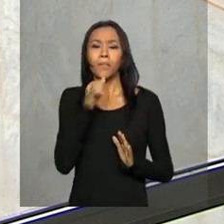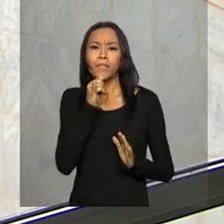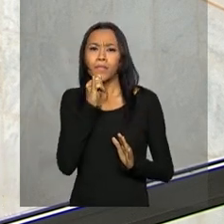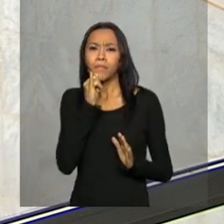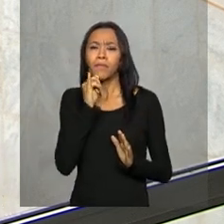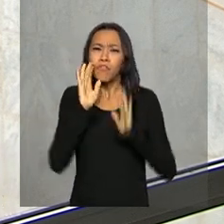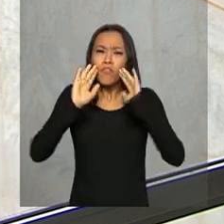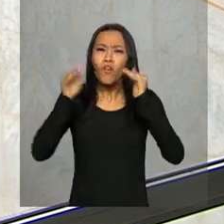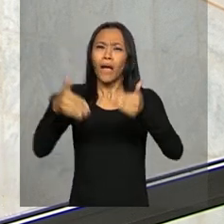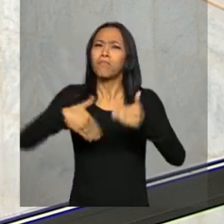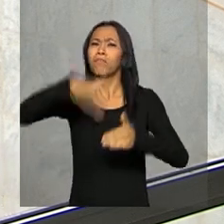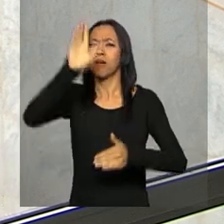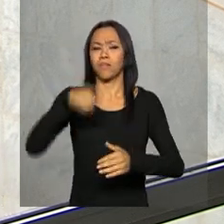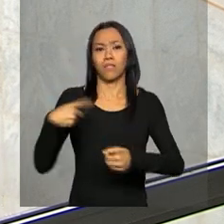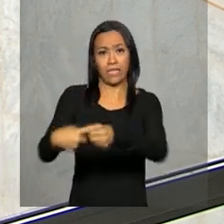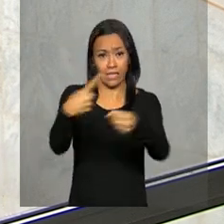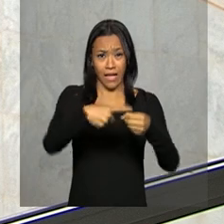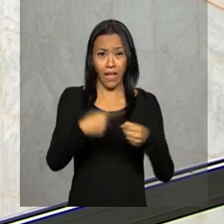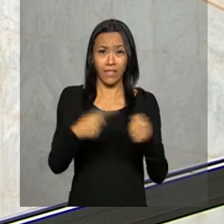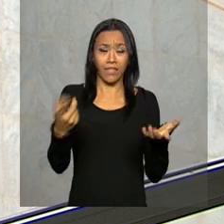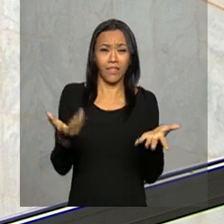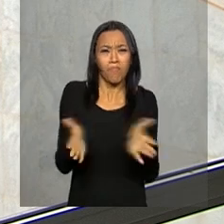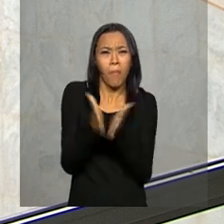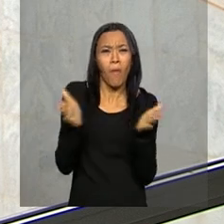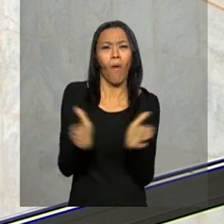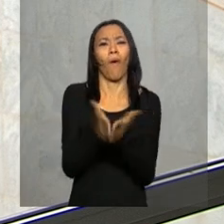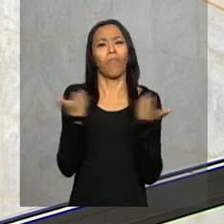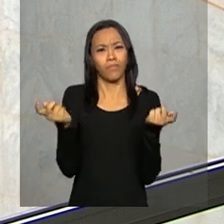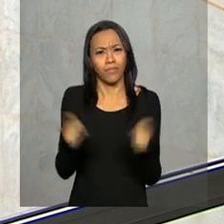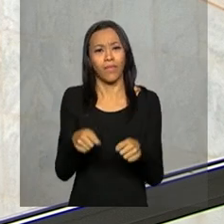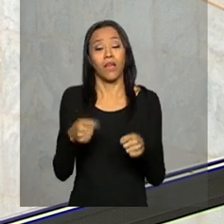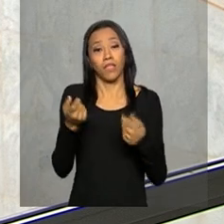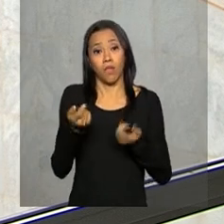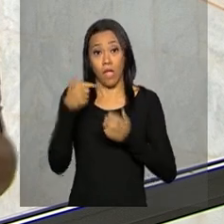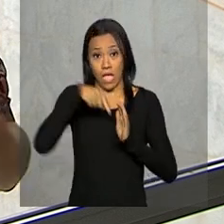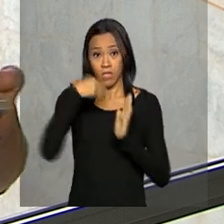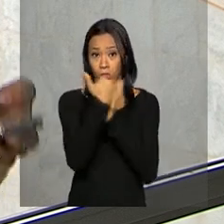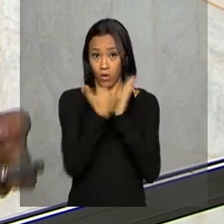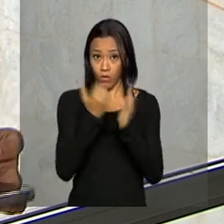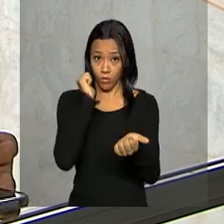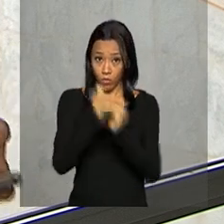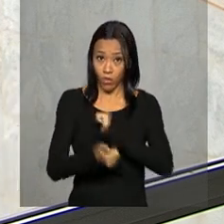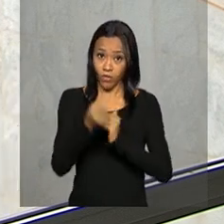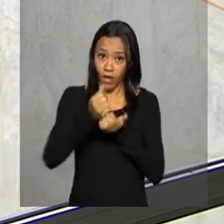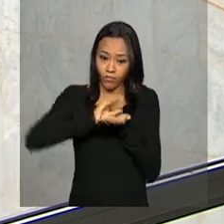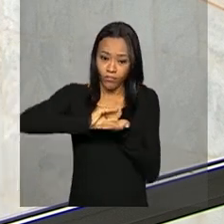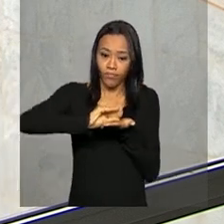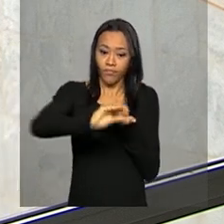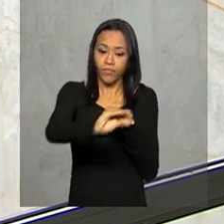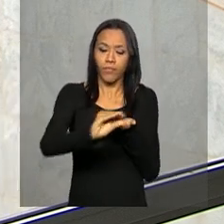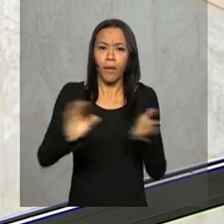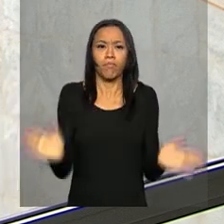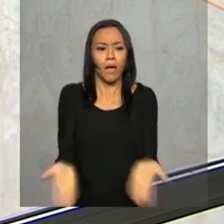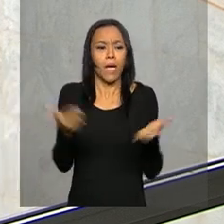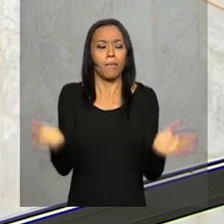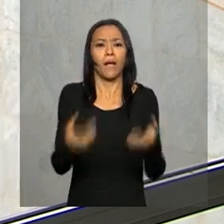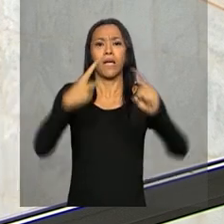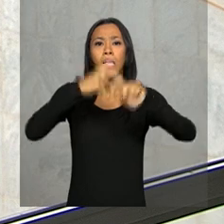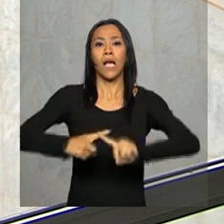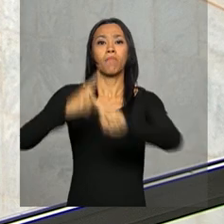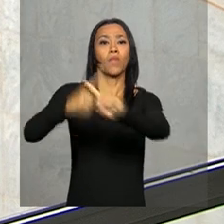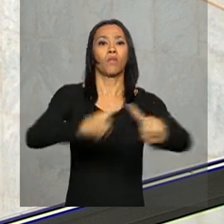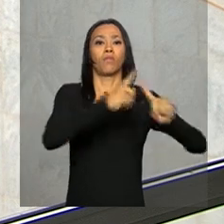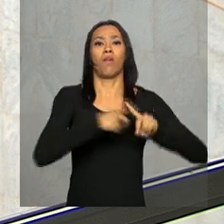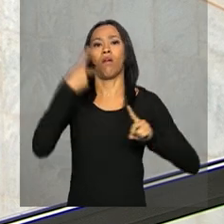vulnerabilidade social. Então, o programa vai destinar recursos para a organização e estruturação de campeonatos desses